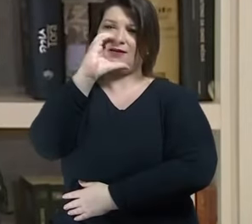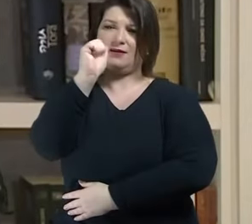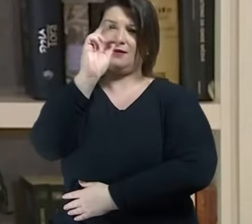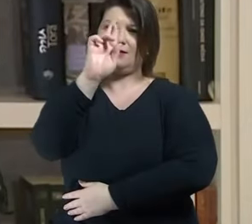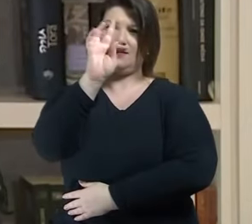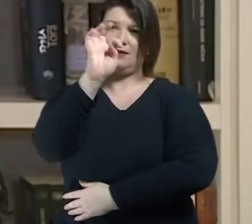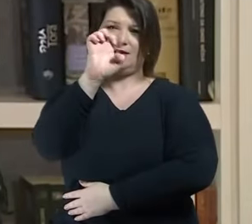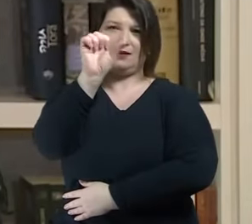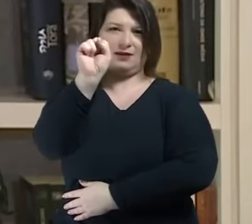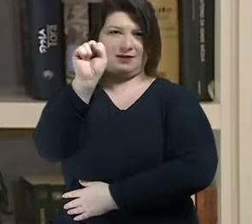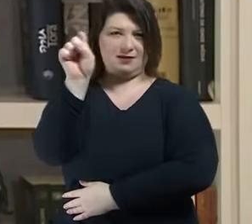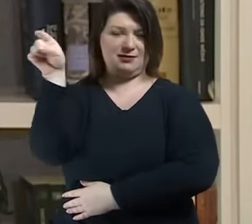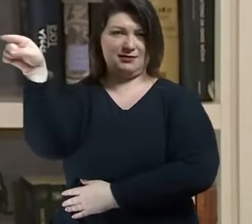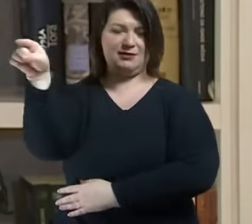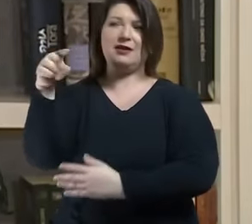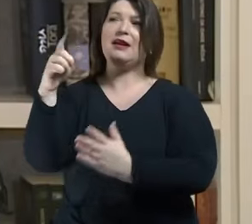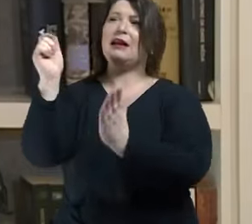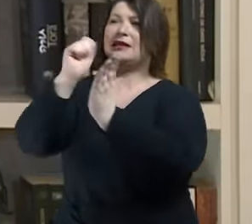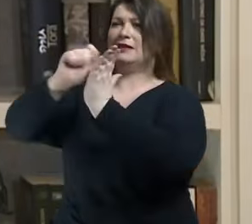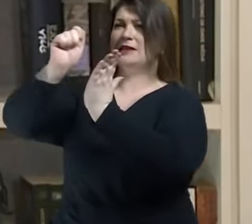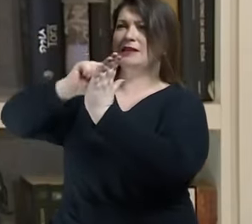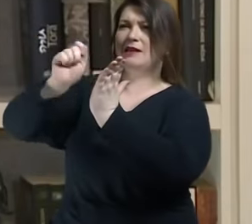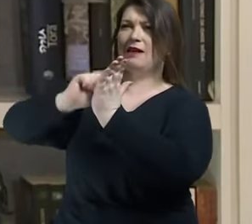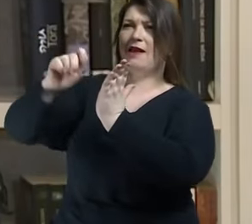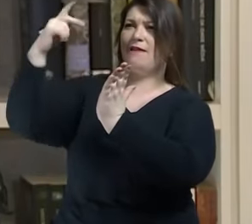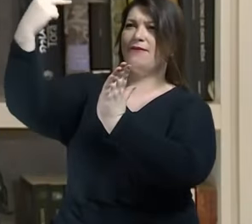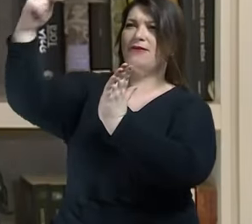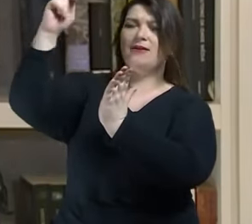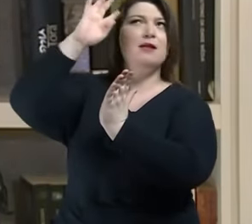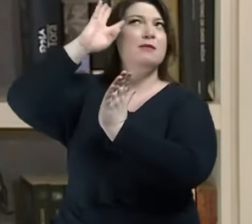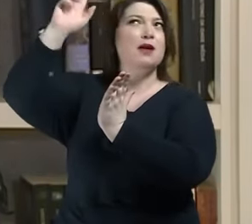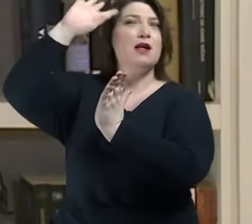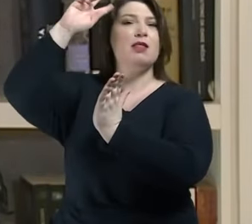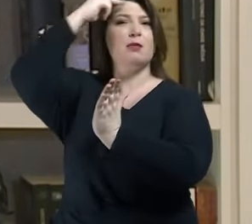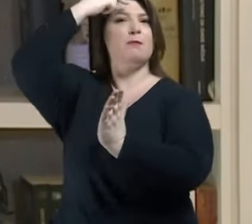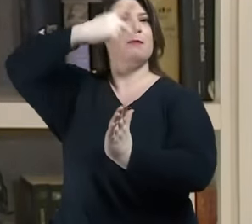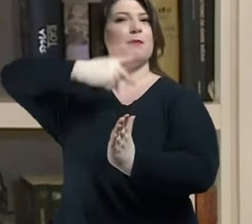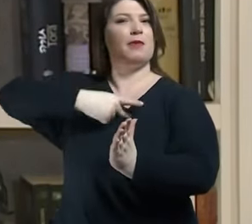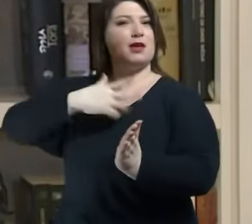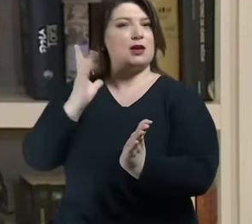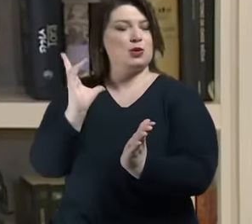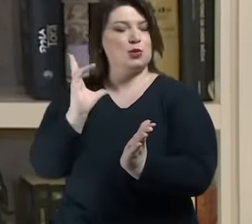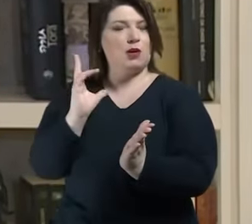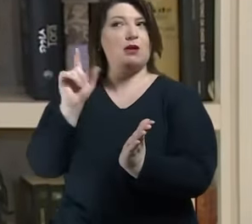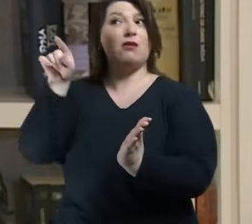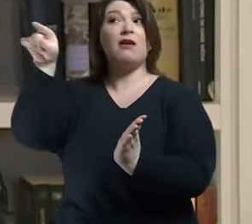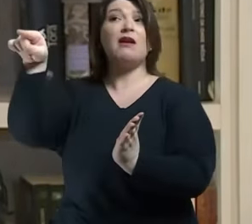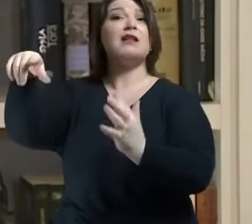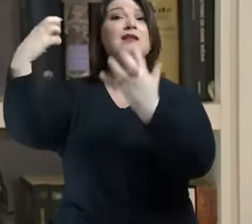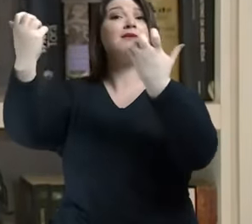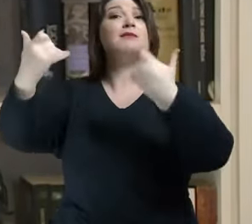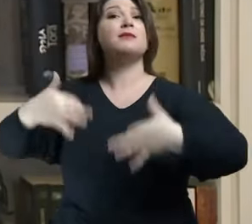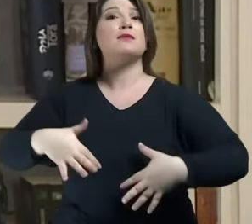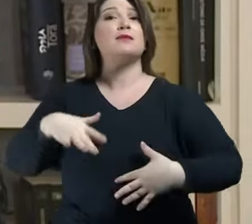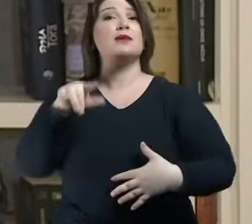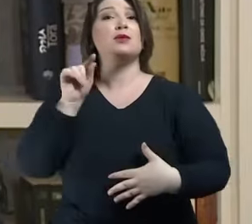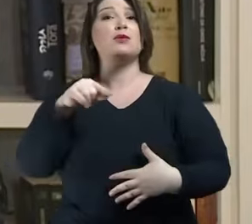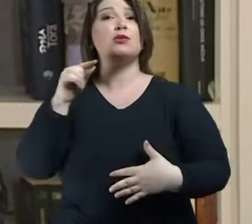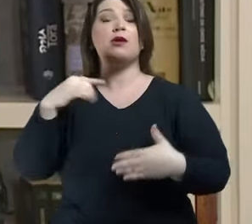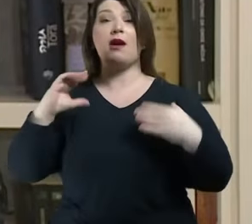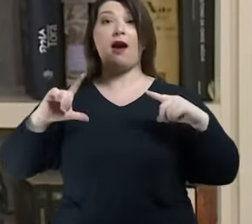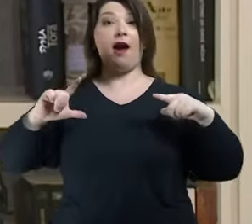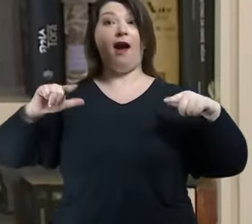Um Descartes que escreve sobre as suas meditações pessoais e diz que ele avança como um